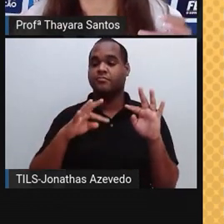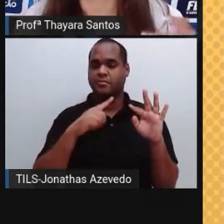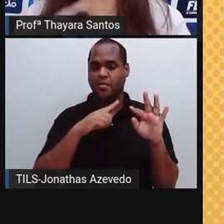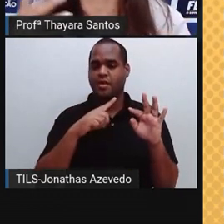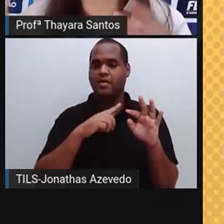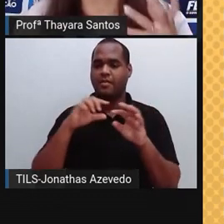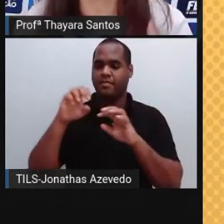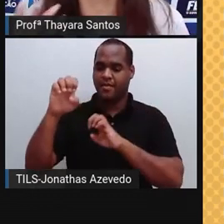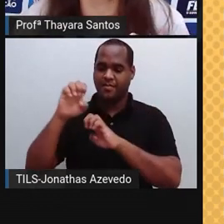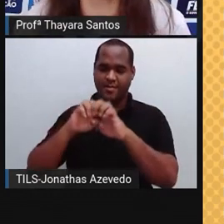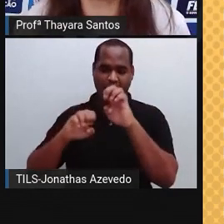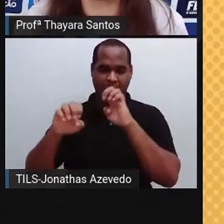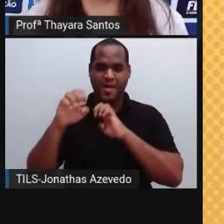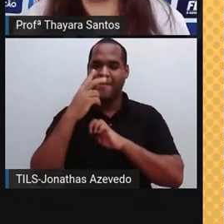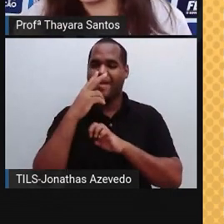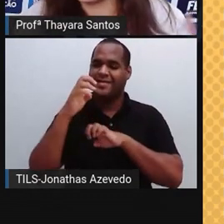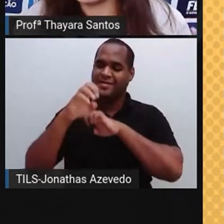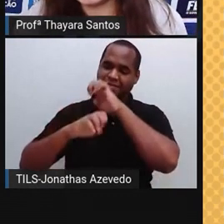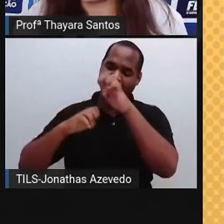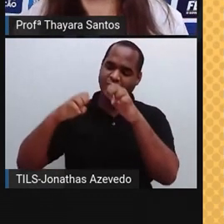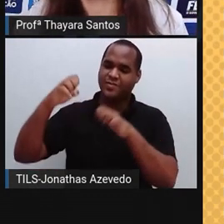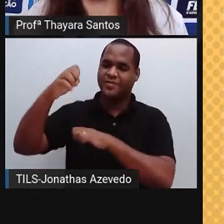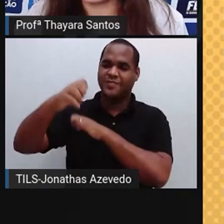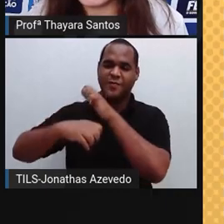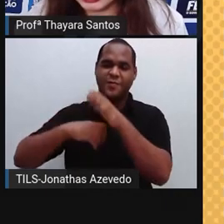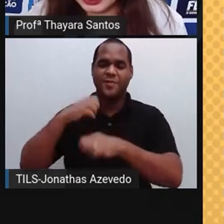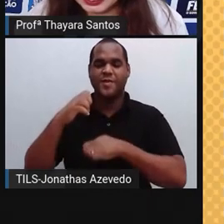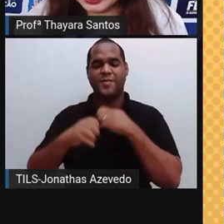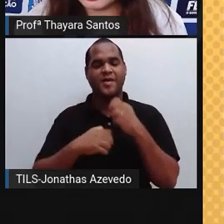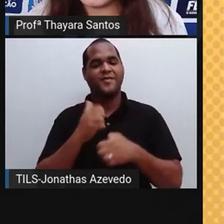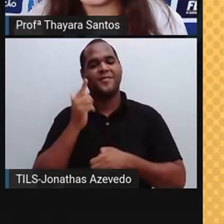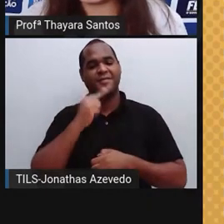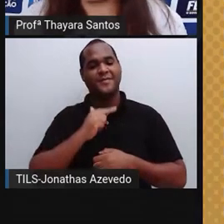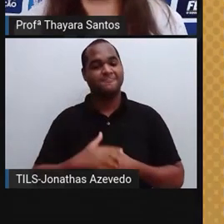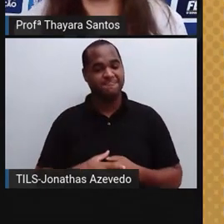desse núcleo orbitando aí esse núcleo.